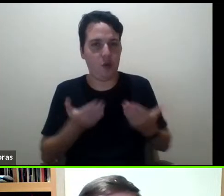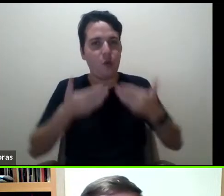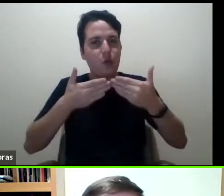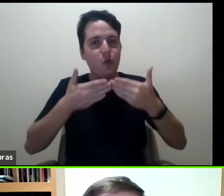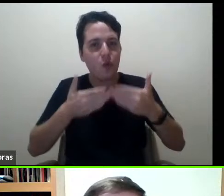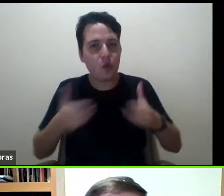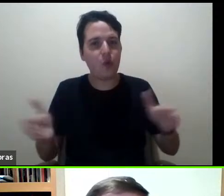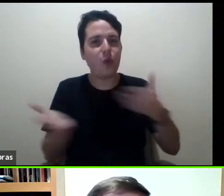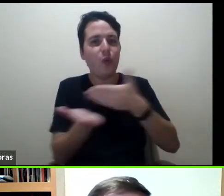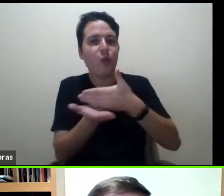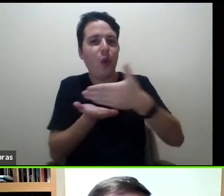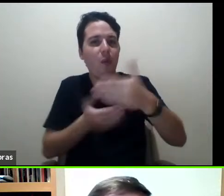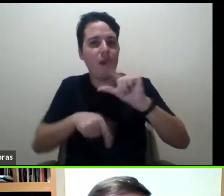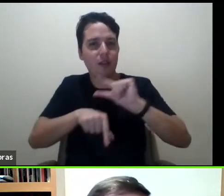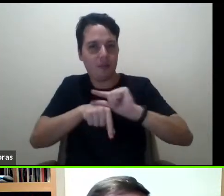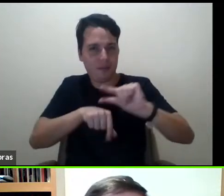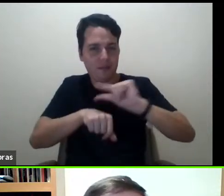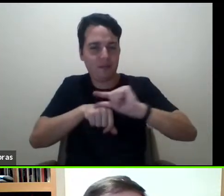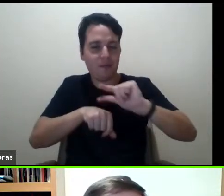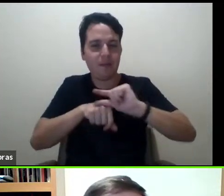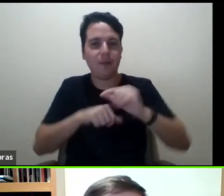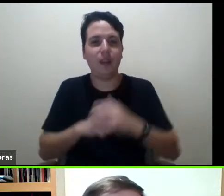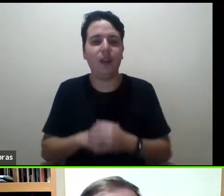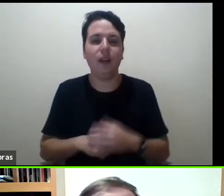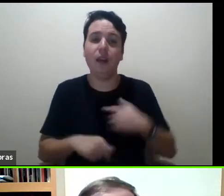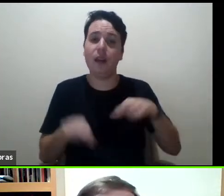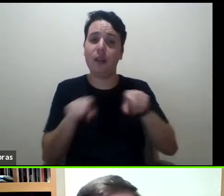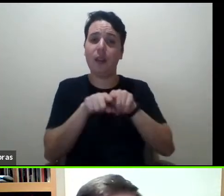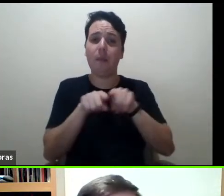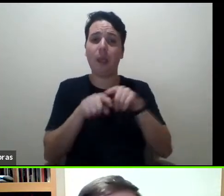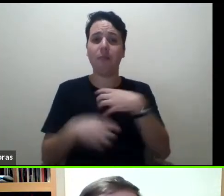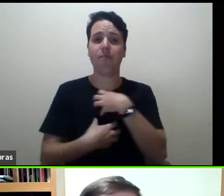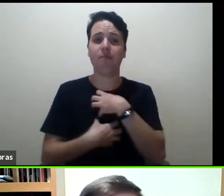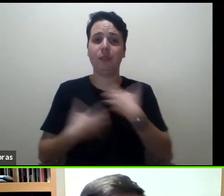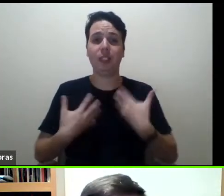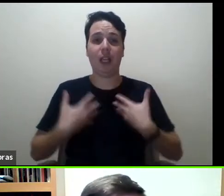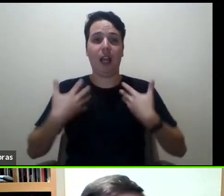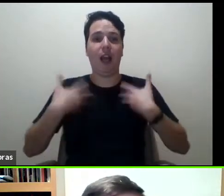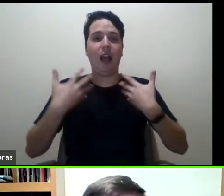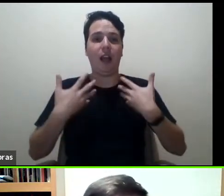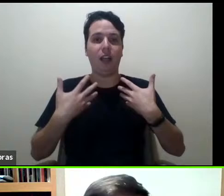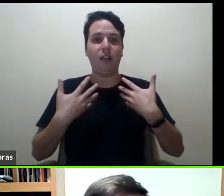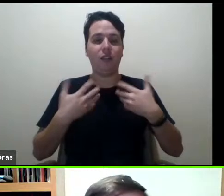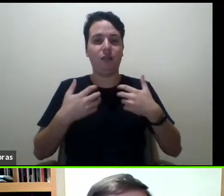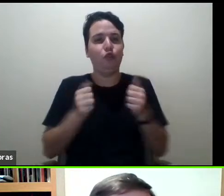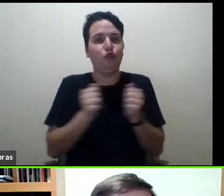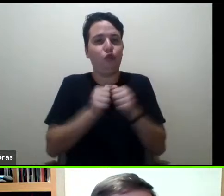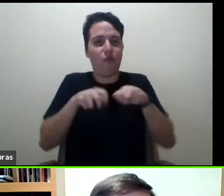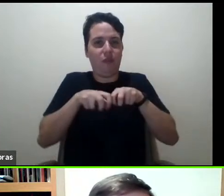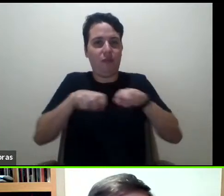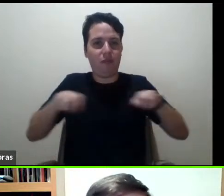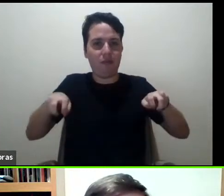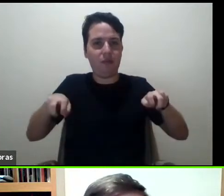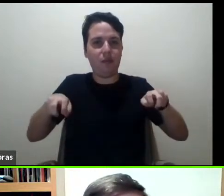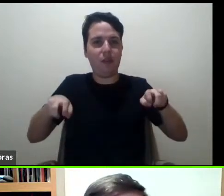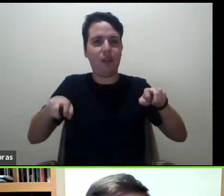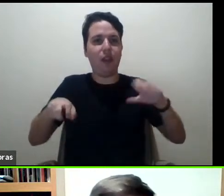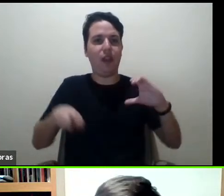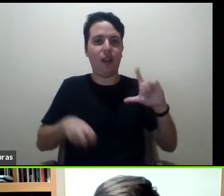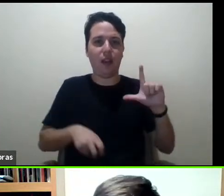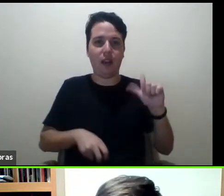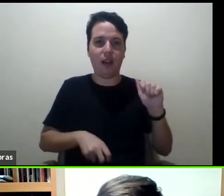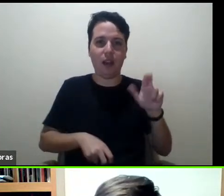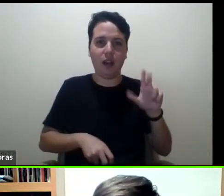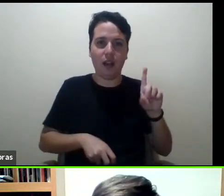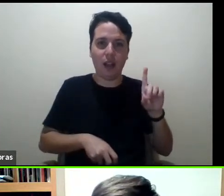minicurso, e também com muita alegria compartilhar a mesa com o Cláudio, com o Gustavo, com a Maria Beatriz, né,